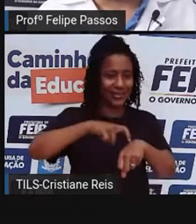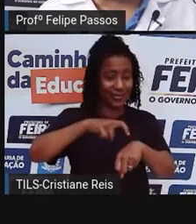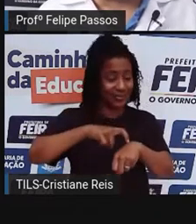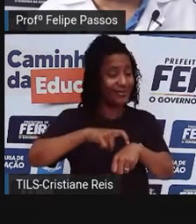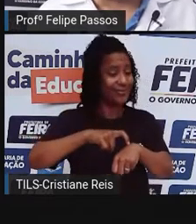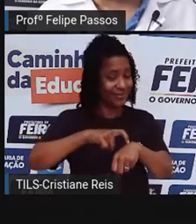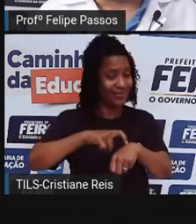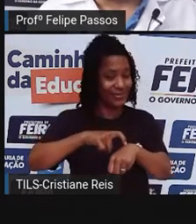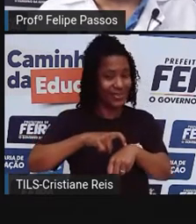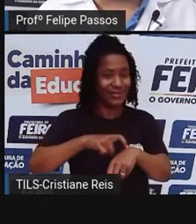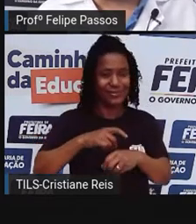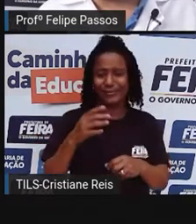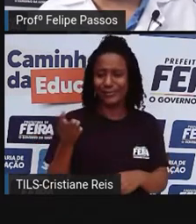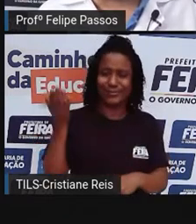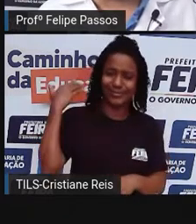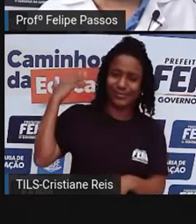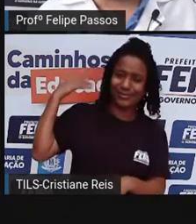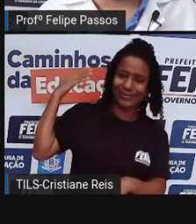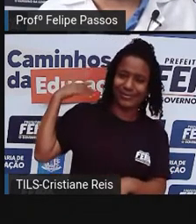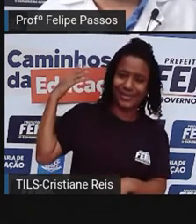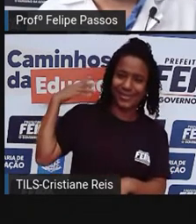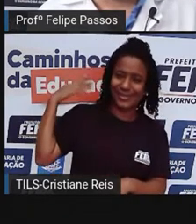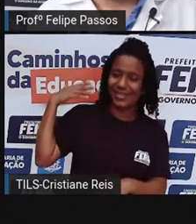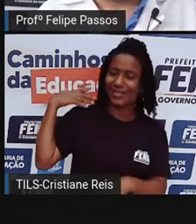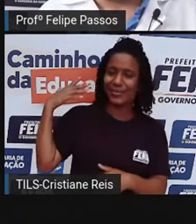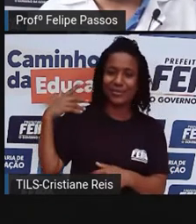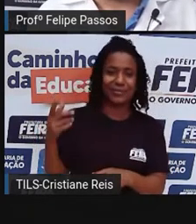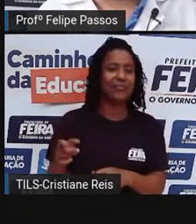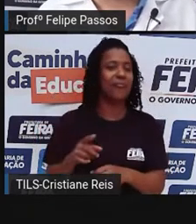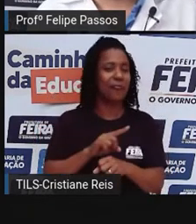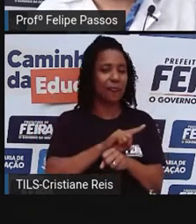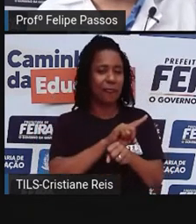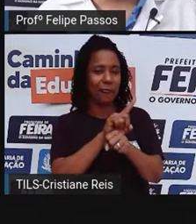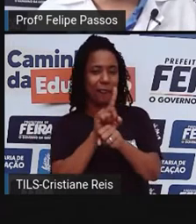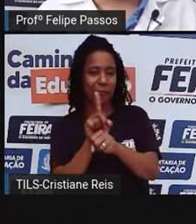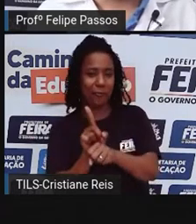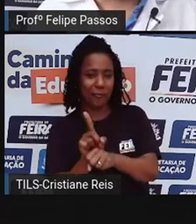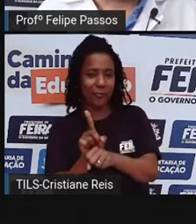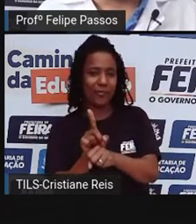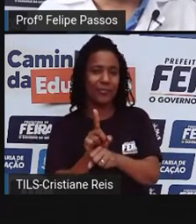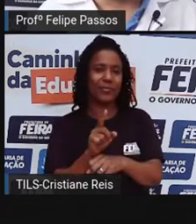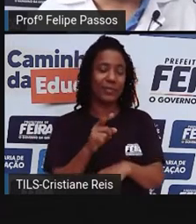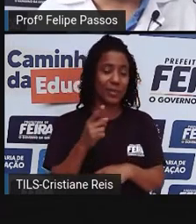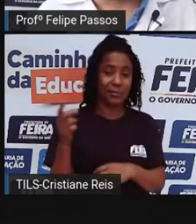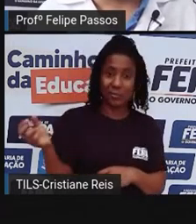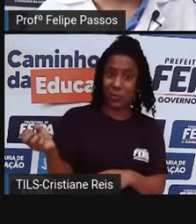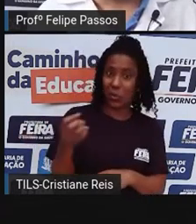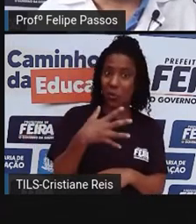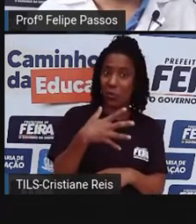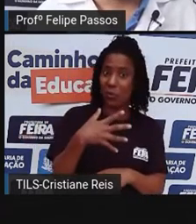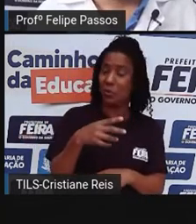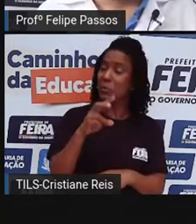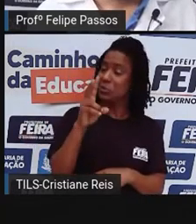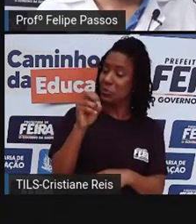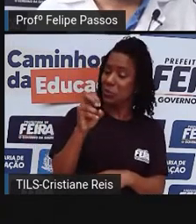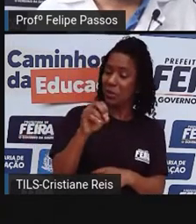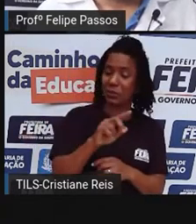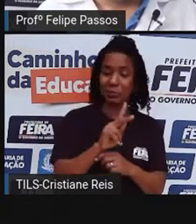não é tão rápido assim. Mas já houve um tempo que isso era um absurdo, uma novidade muito grande.